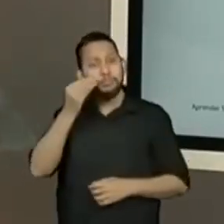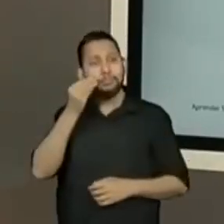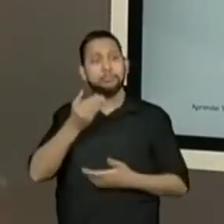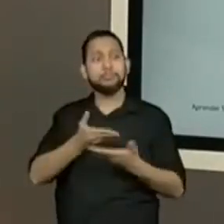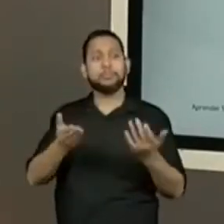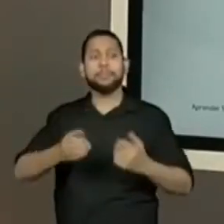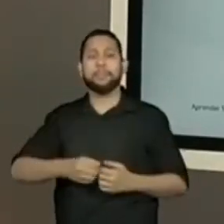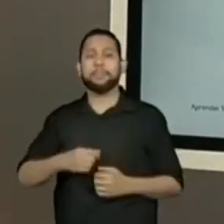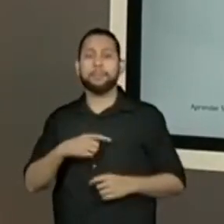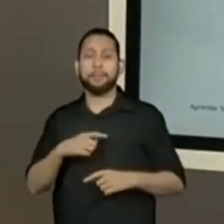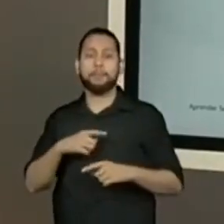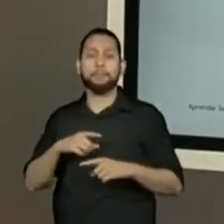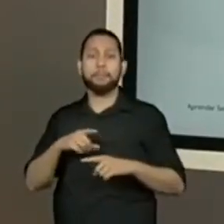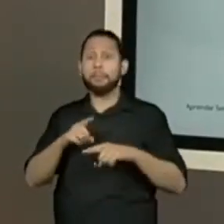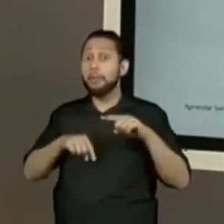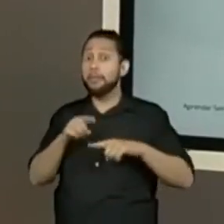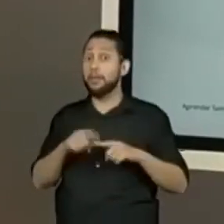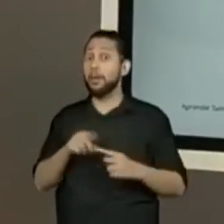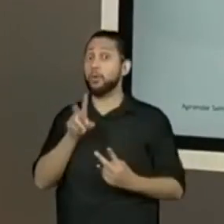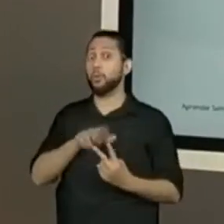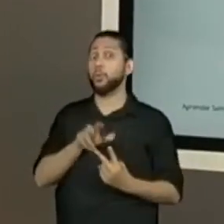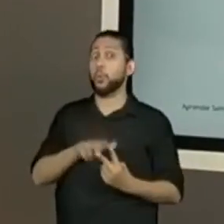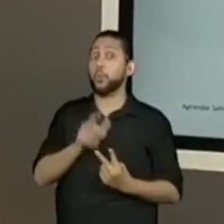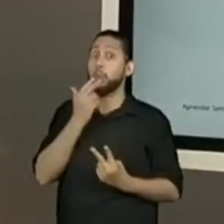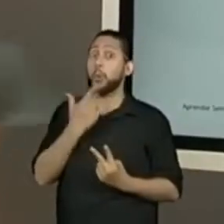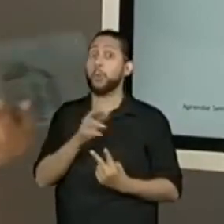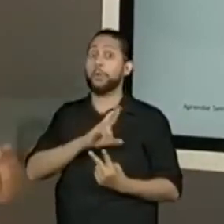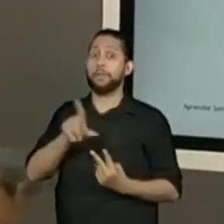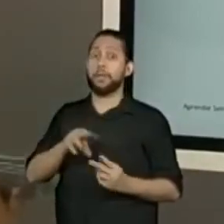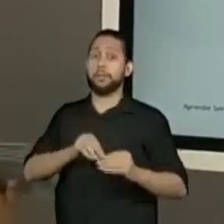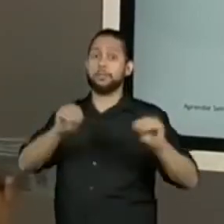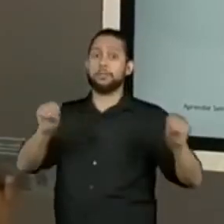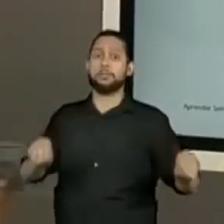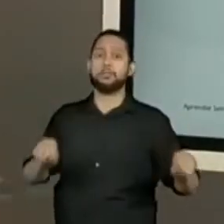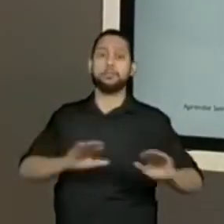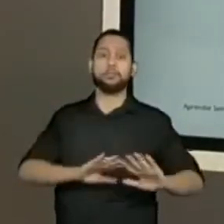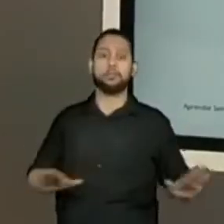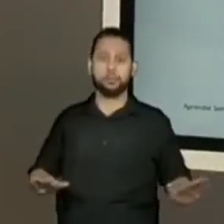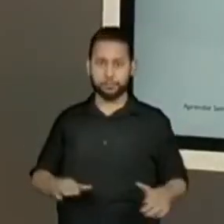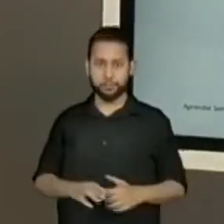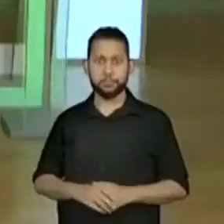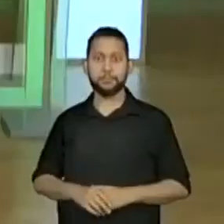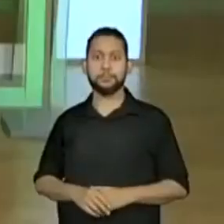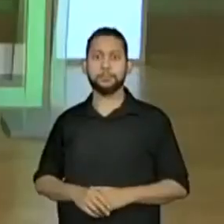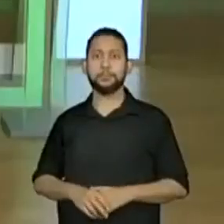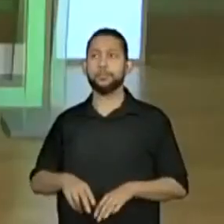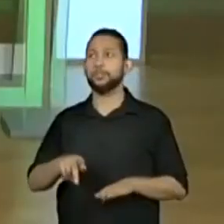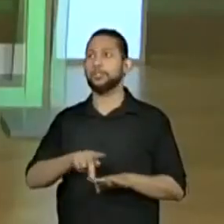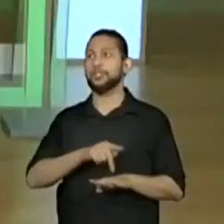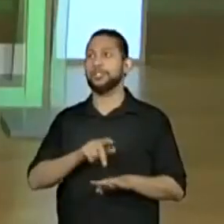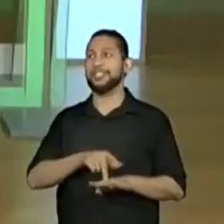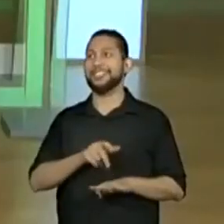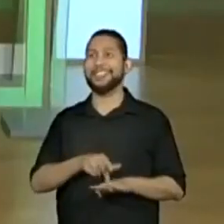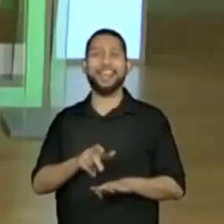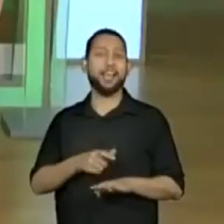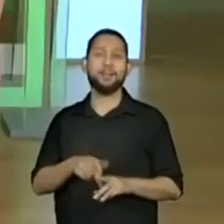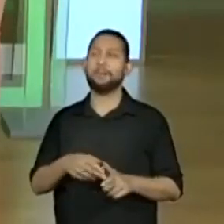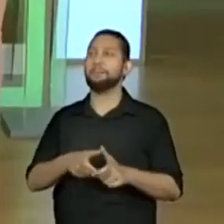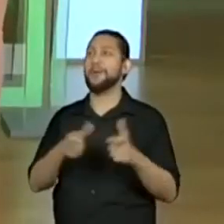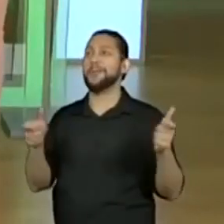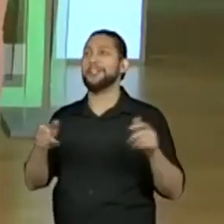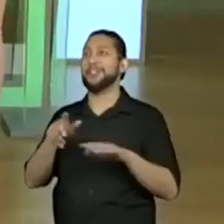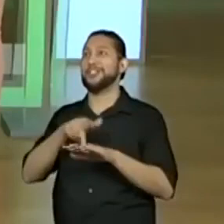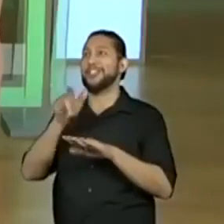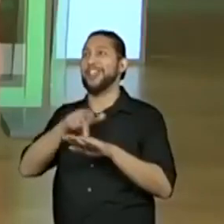então. O material é sempre dois objetos, um para cada time, tá bom? E o chinelo está ganhando em disparada. Isso, chinelo a